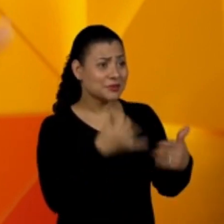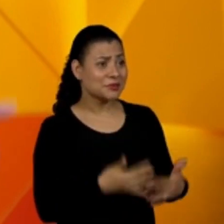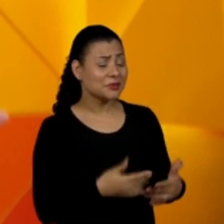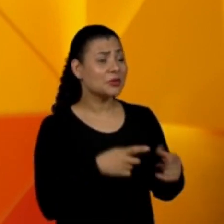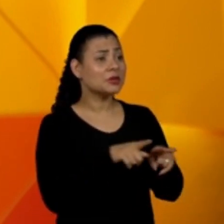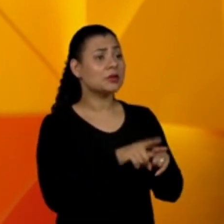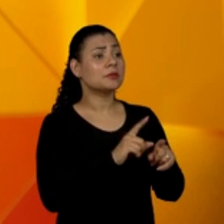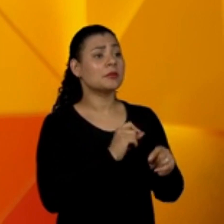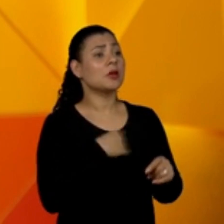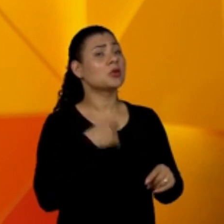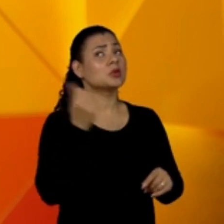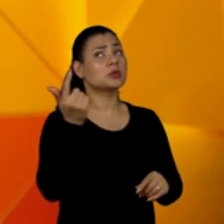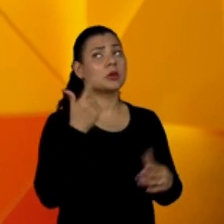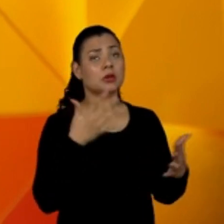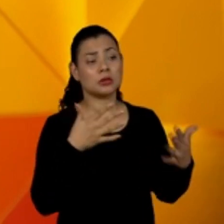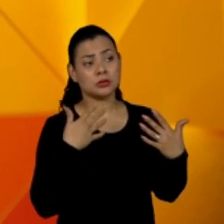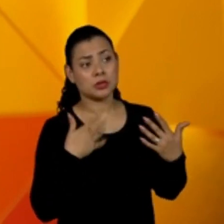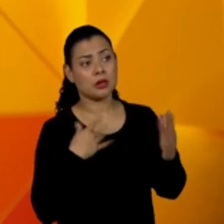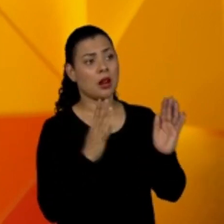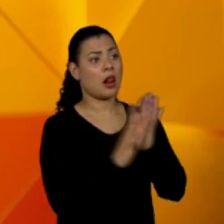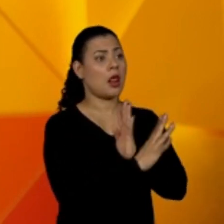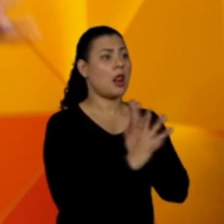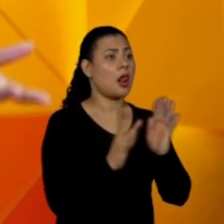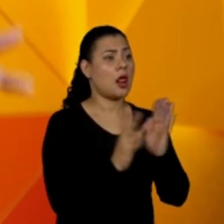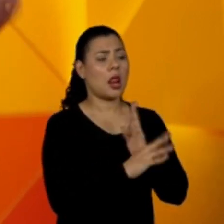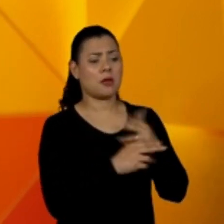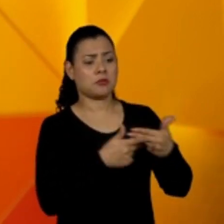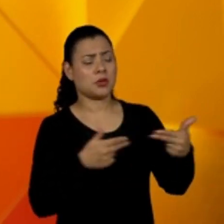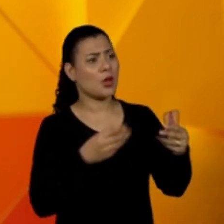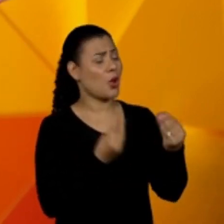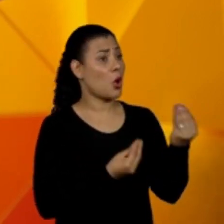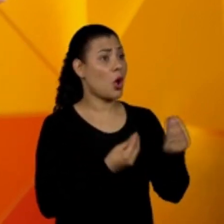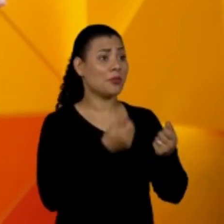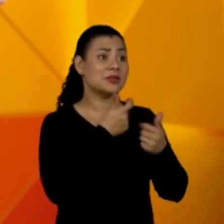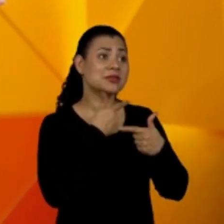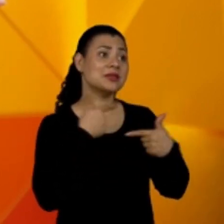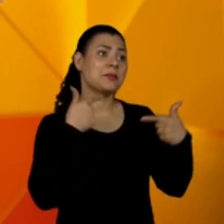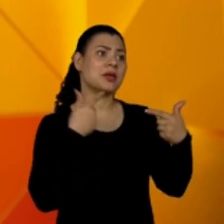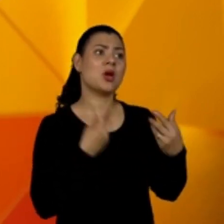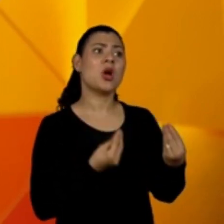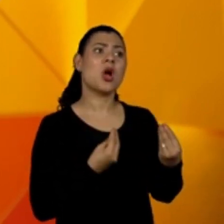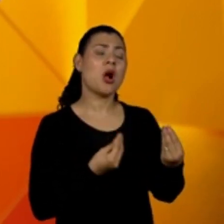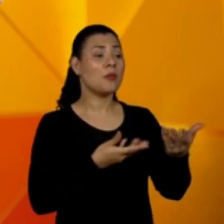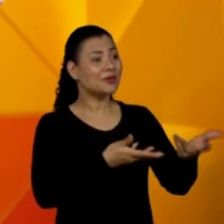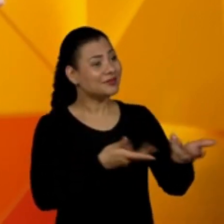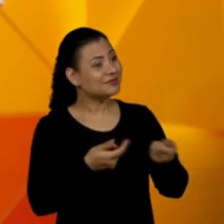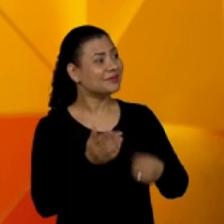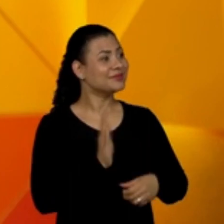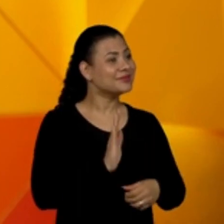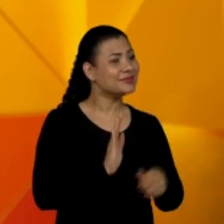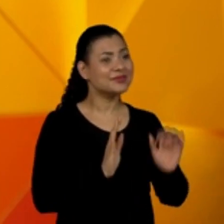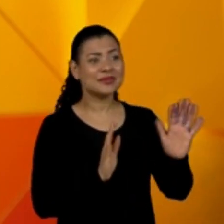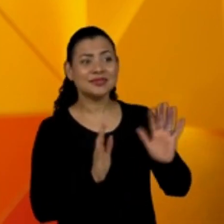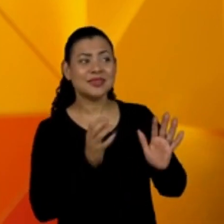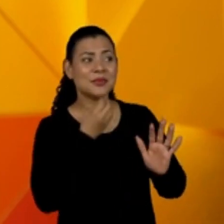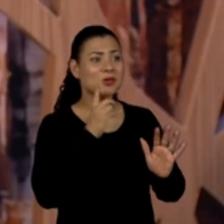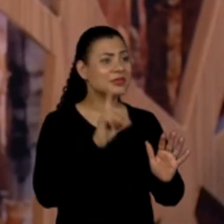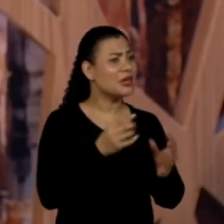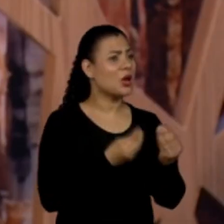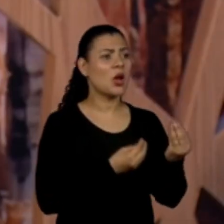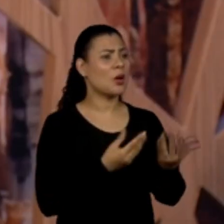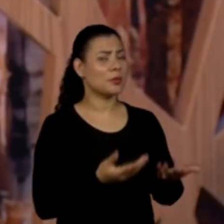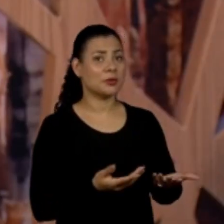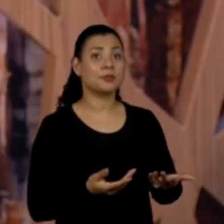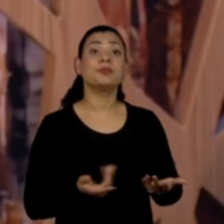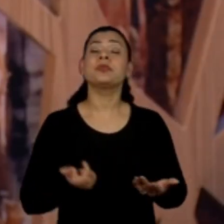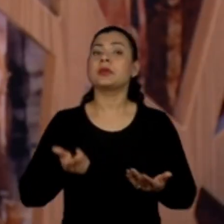é sob sol, muita gente entrando no ônibus, como manter toda aquela simpatia, né? Que a Cris mantém ali dentro do carro. Eu acho que tem